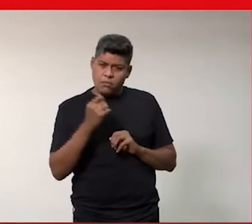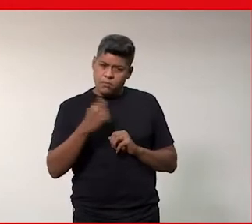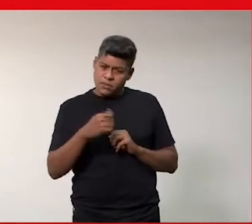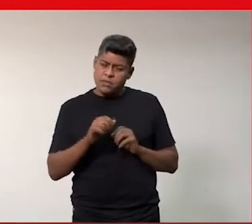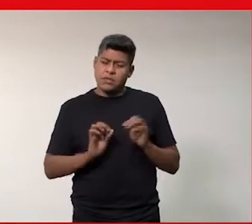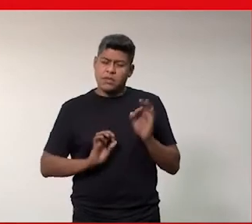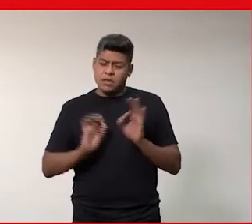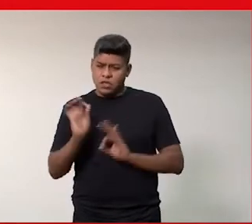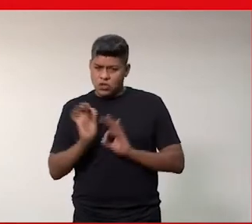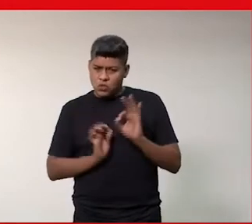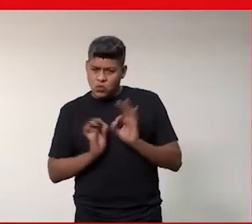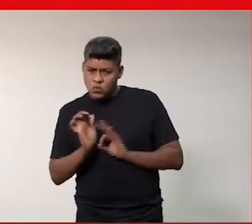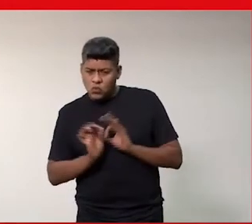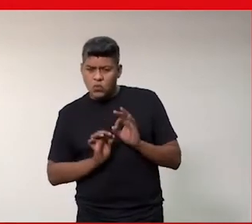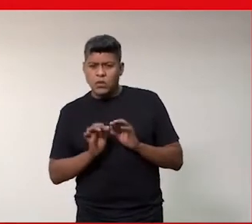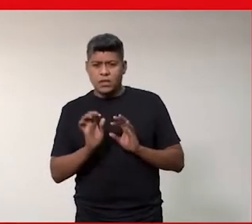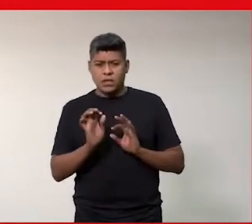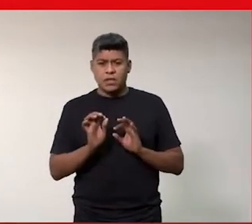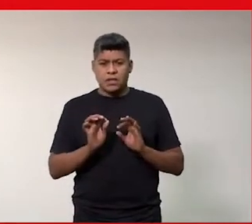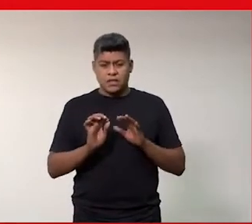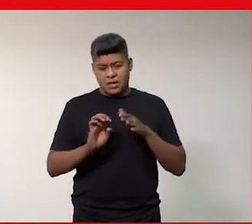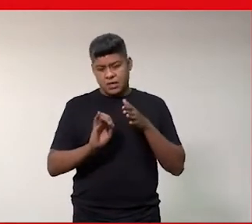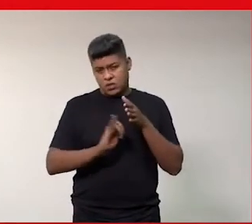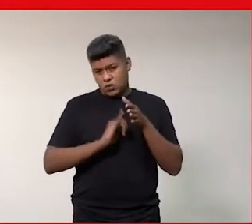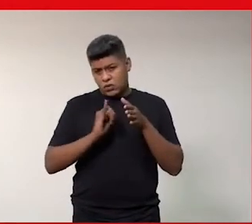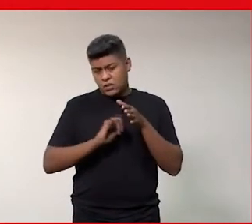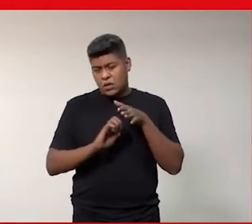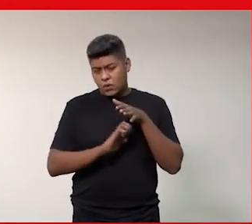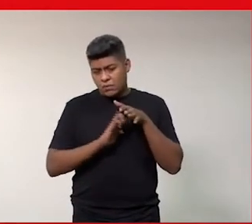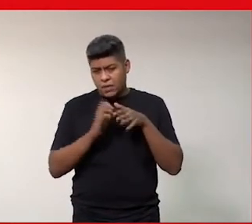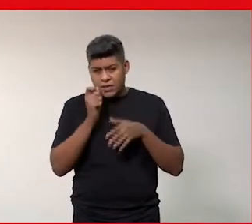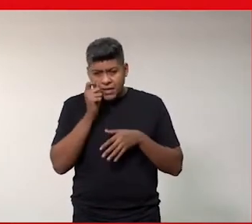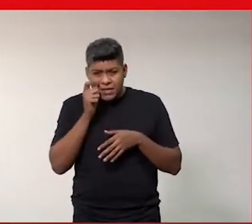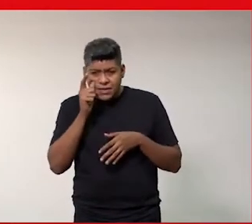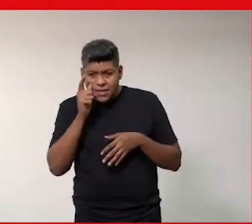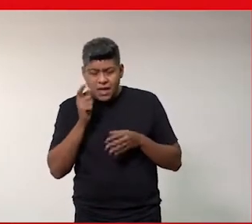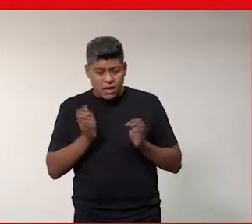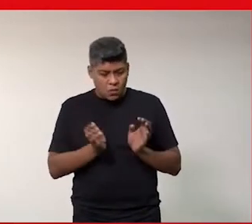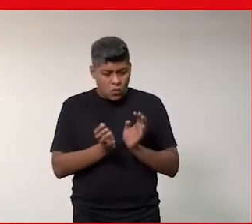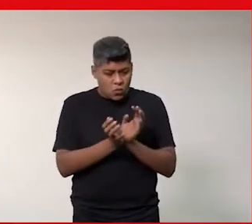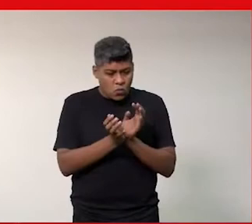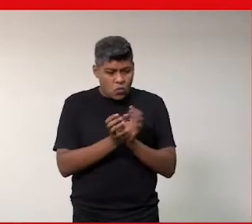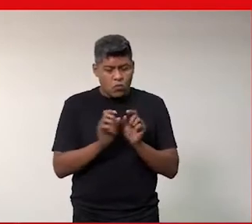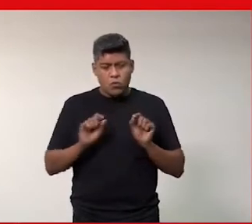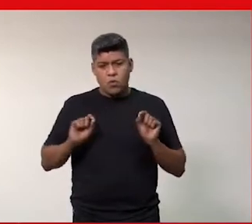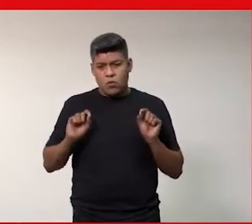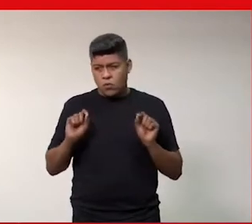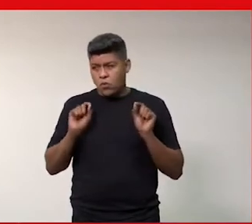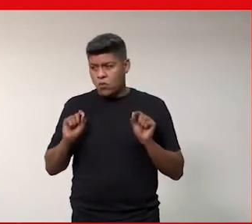organização, assim como tem que estar na estrutura da instituição, um plano, um comitê com